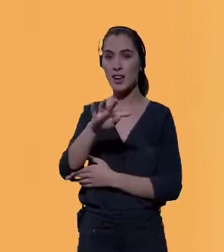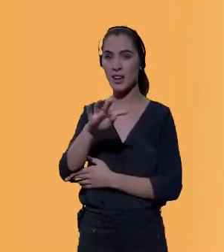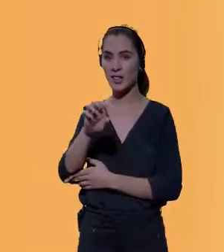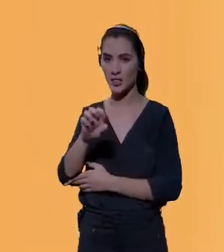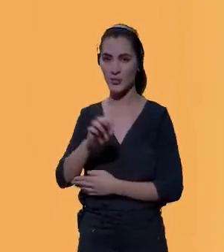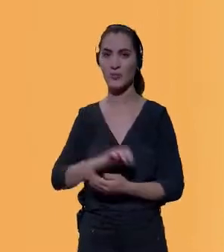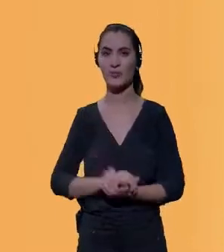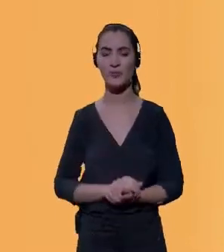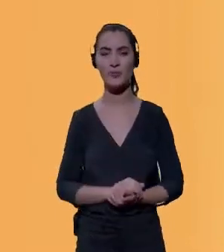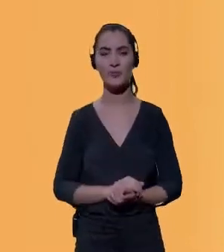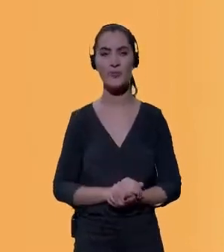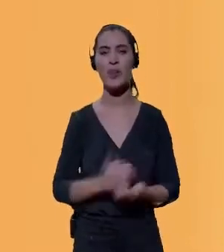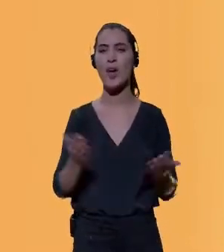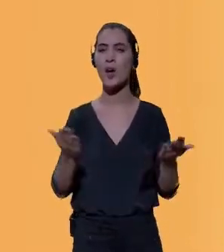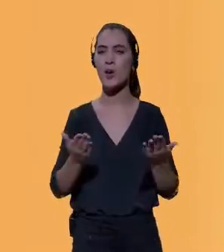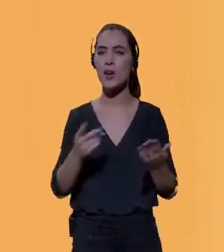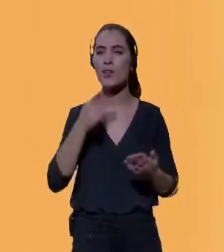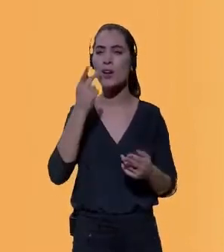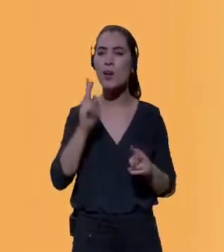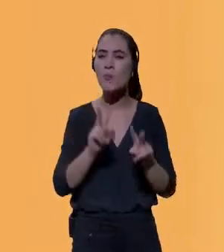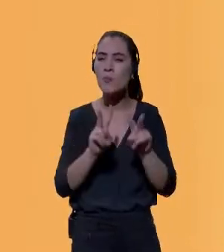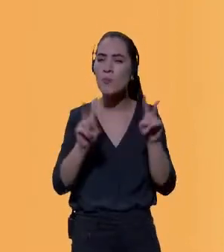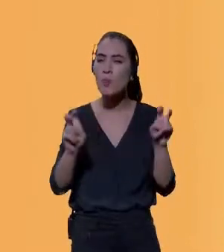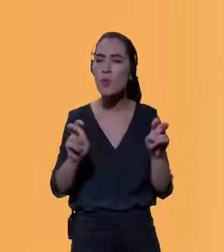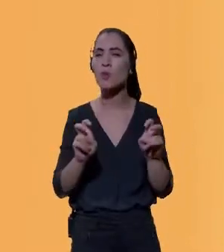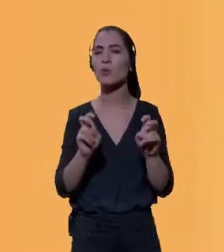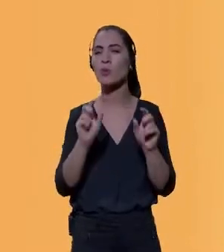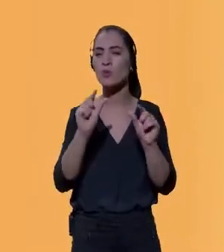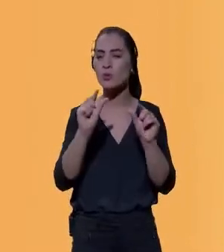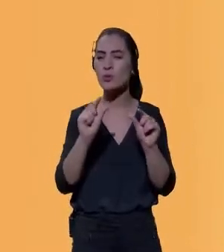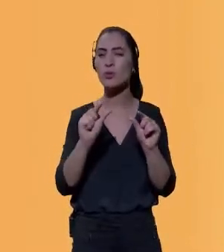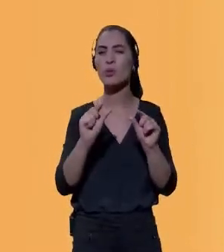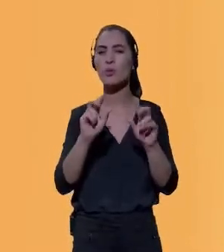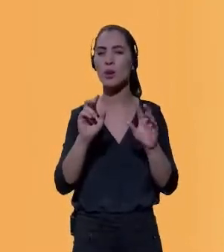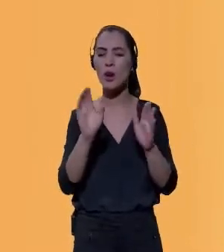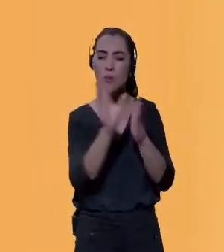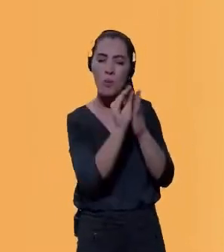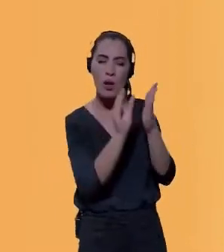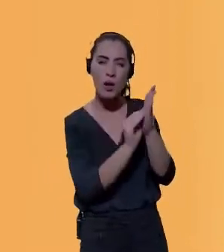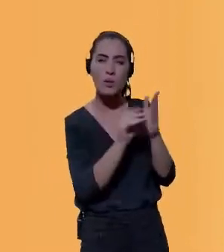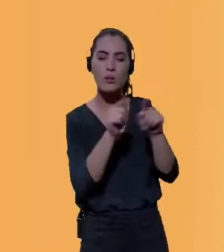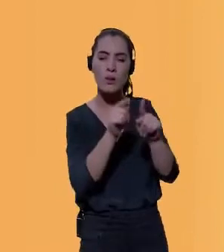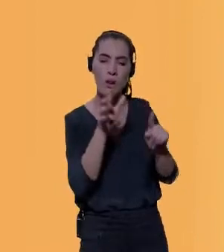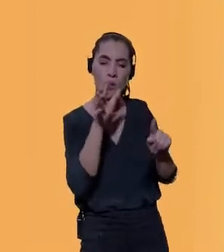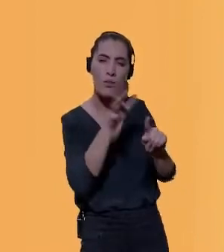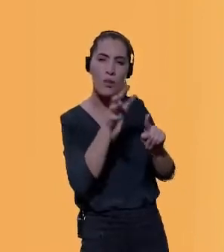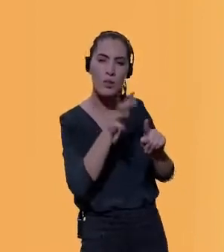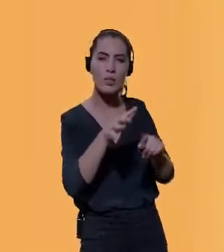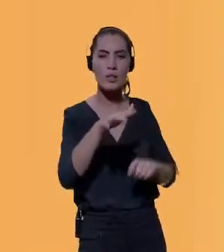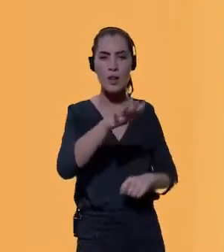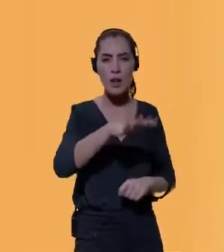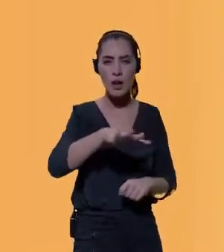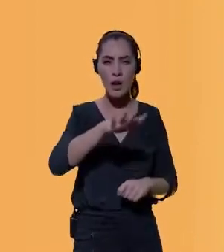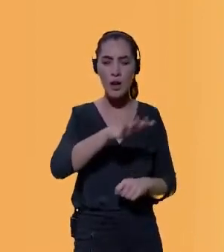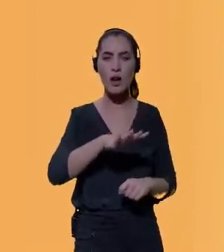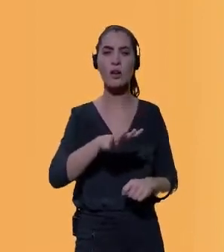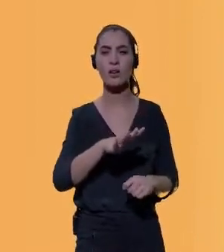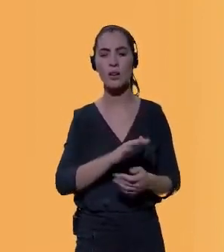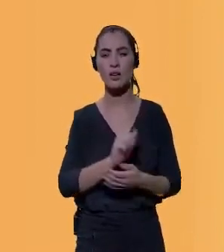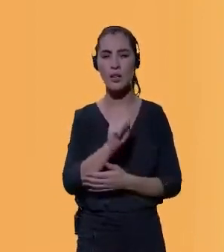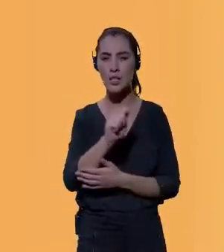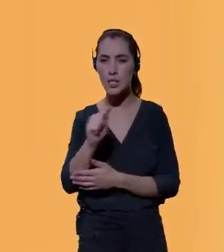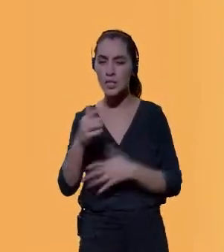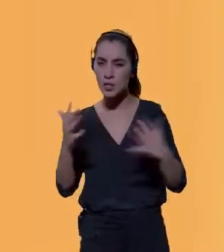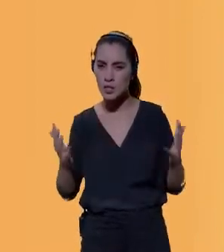E, assim, a gente vai falar um pouquinho sobre esse plano e o impacto dele sobre as ações das agências de